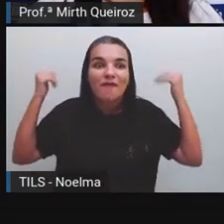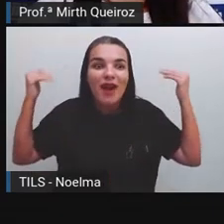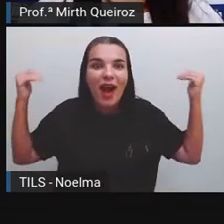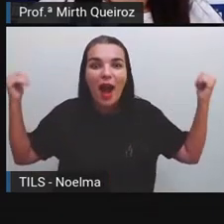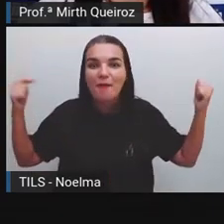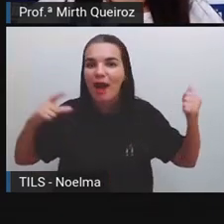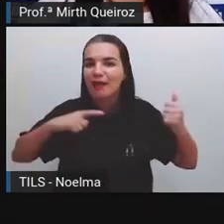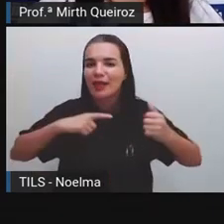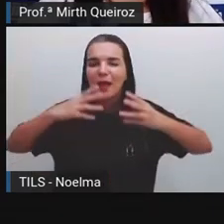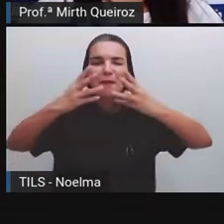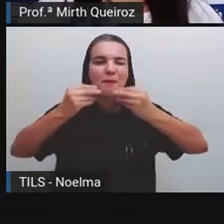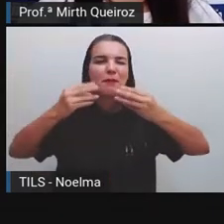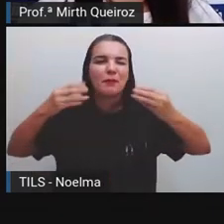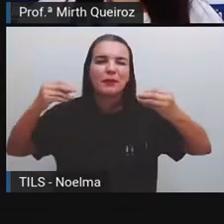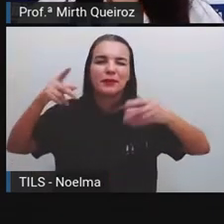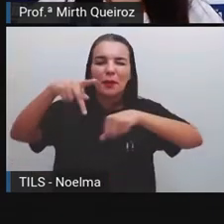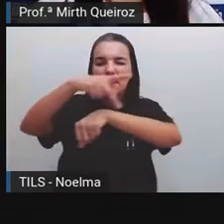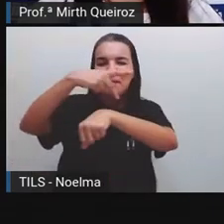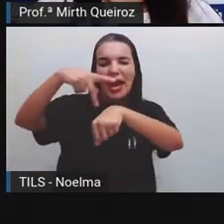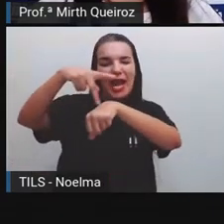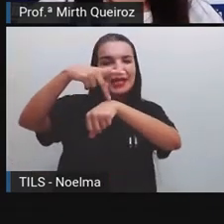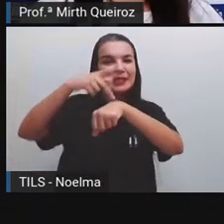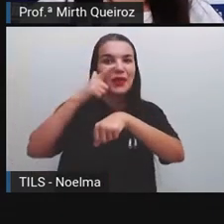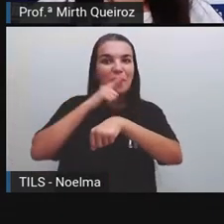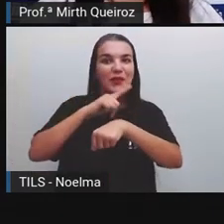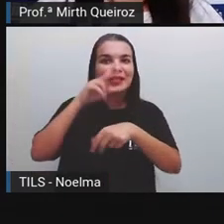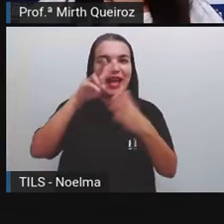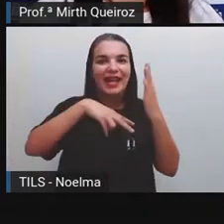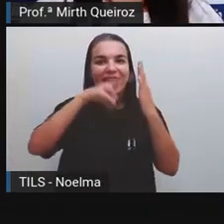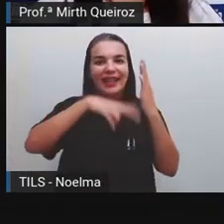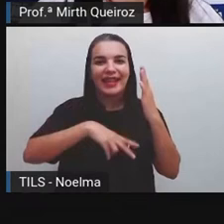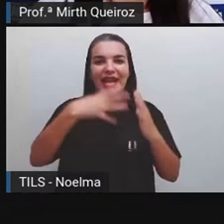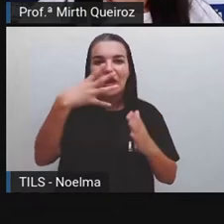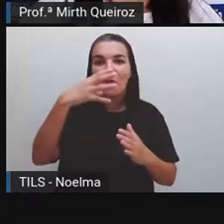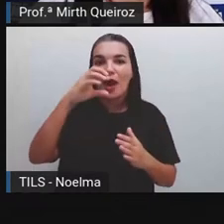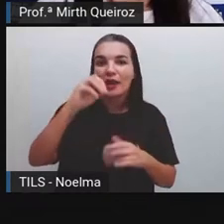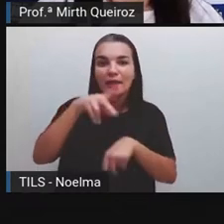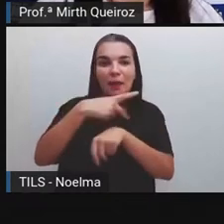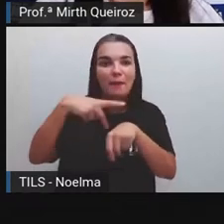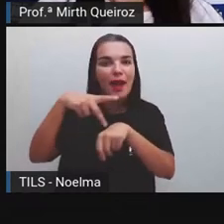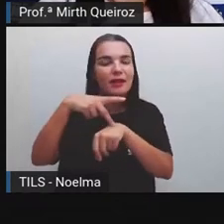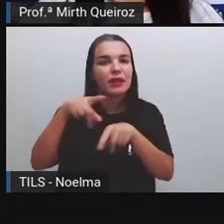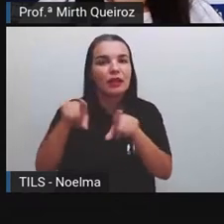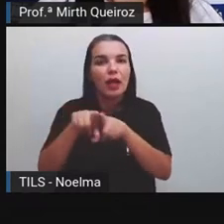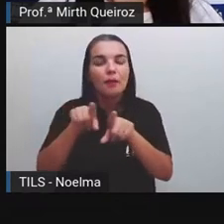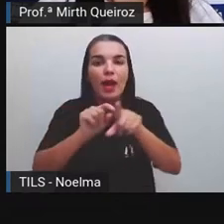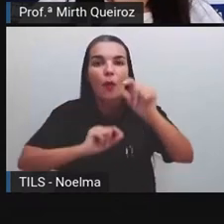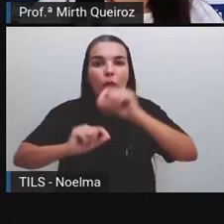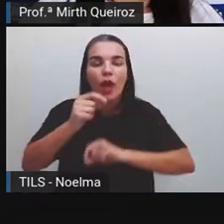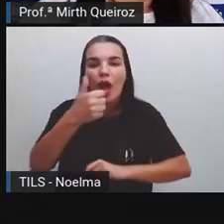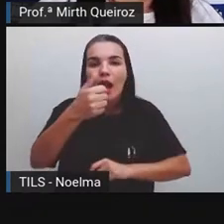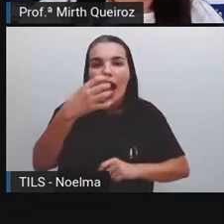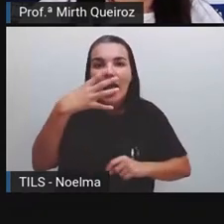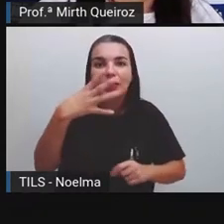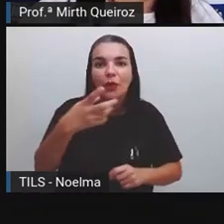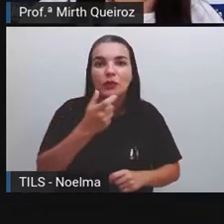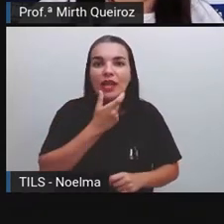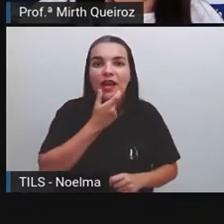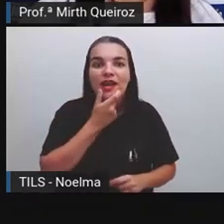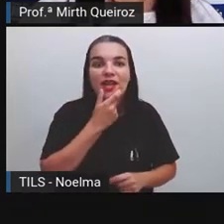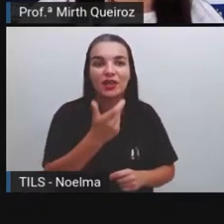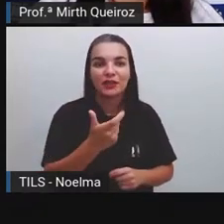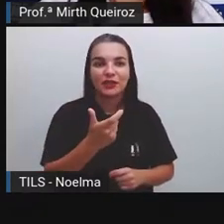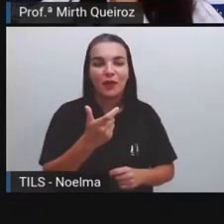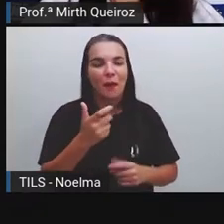mais de 40 países e foi traduzida em 14 idiomas. Mas é interessante a gente analisar que houve